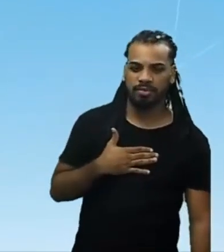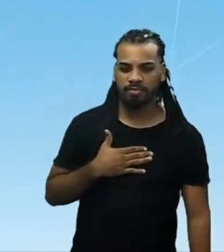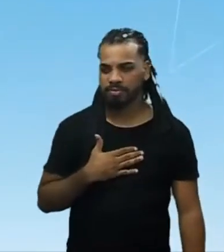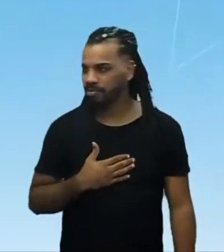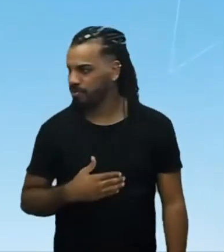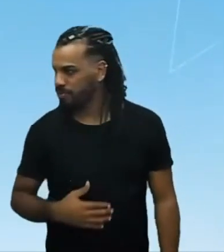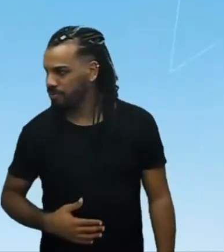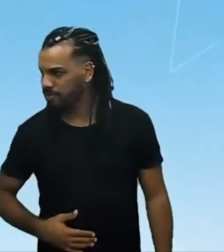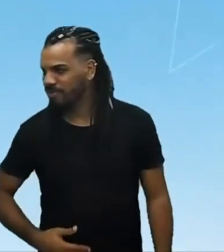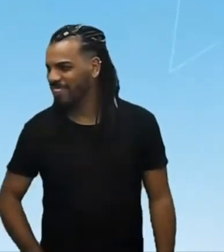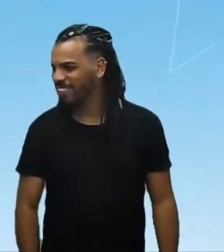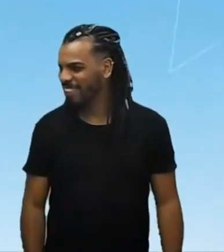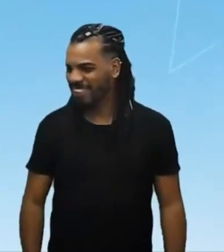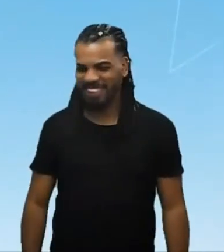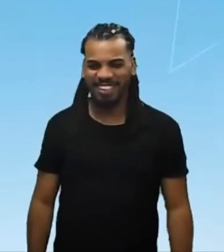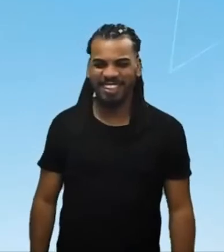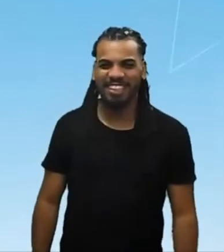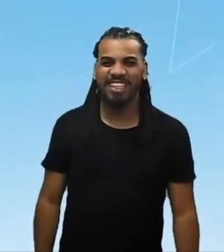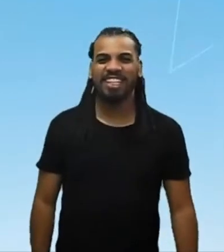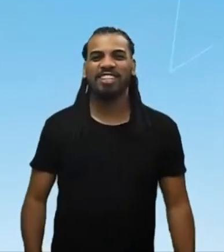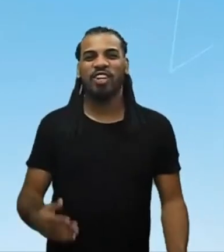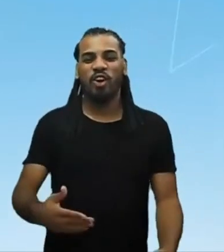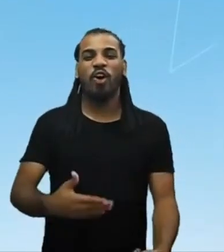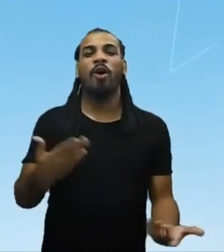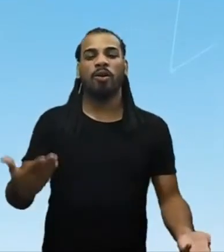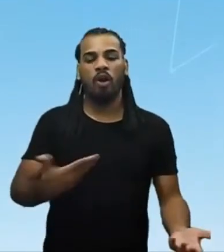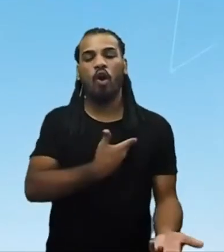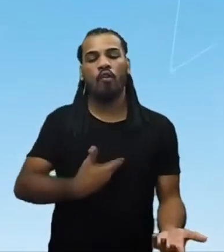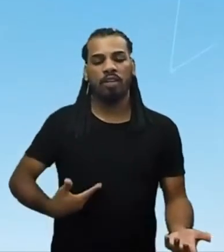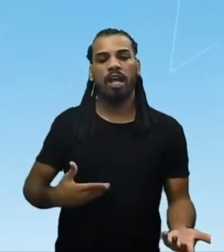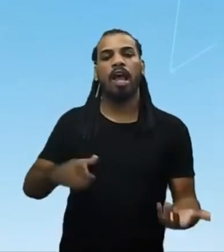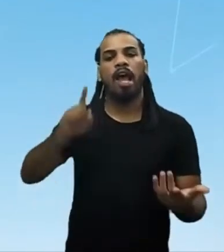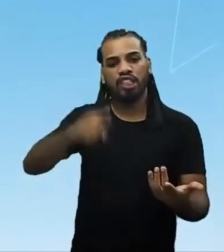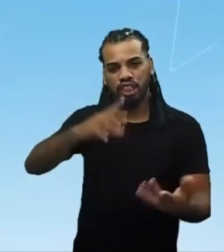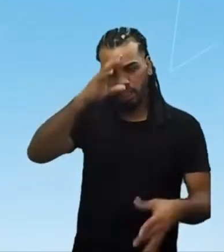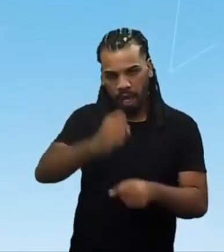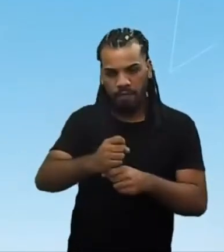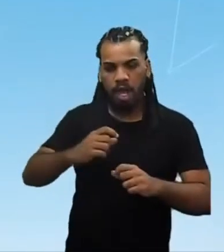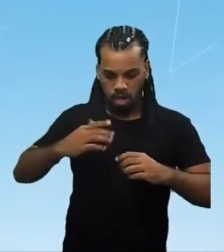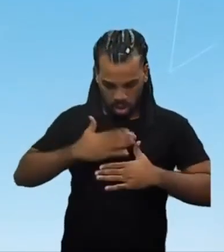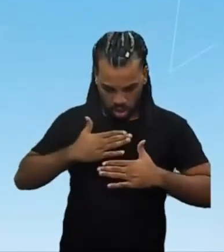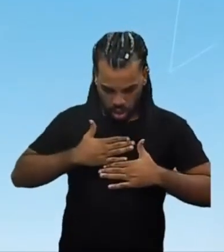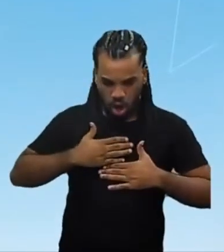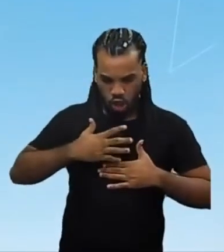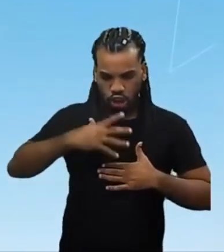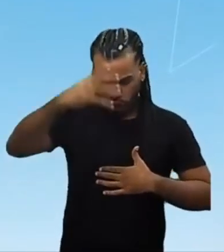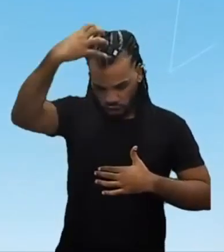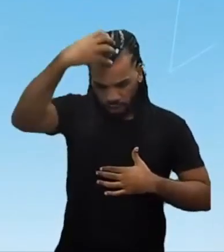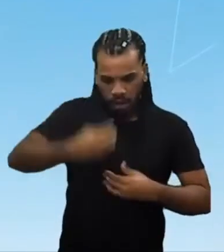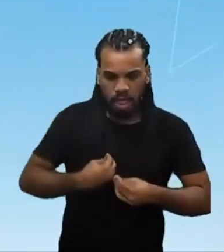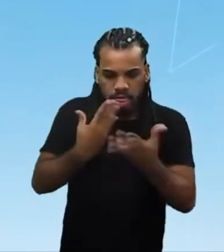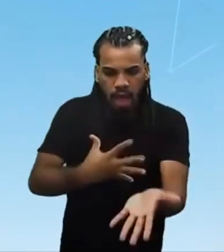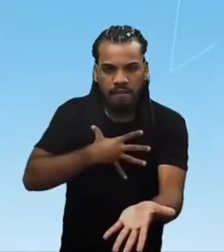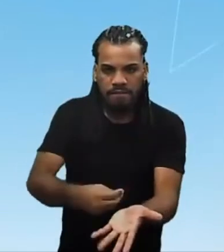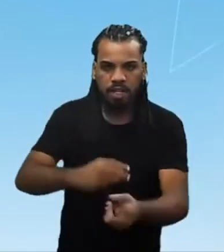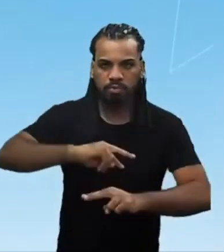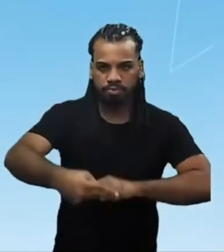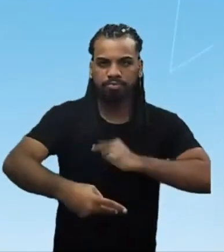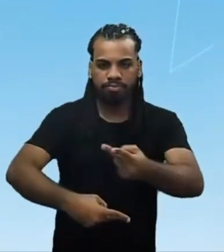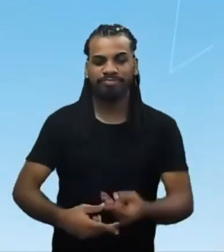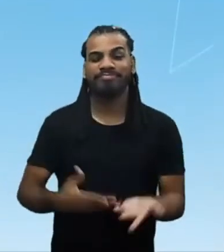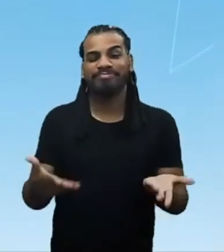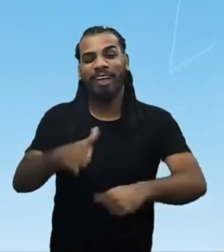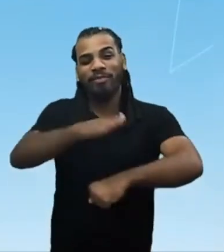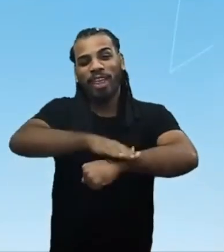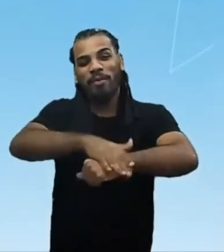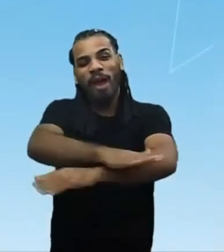chefe do governo e seu poder era passado de forma hereditária. Pois bem, nosso tempo